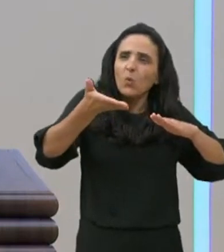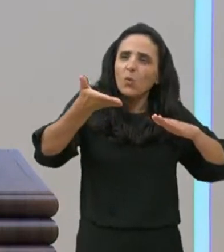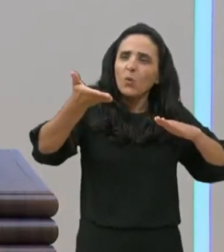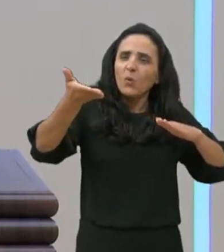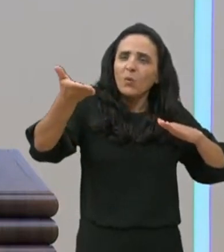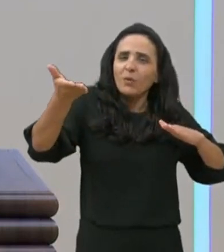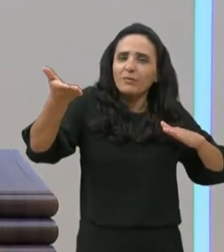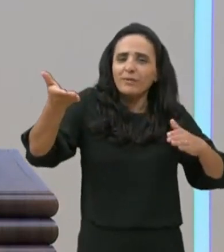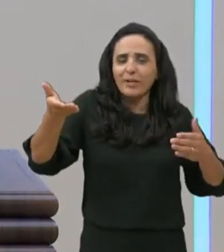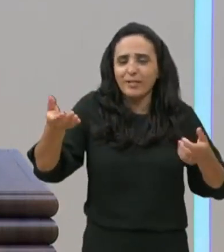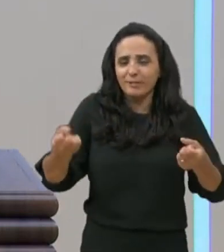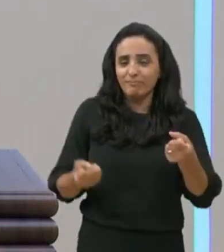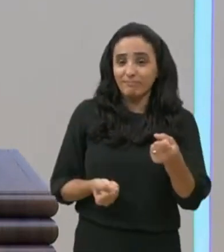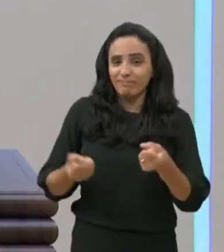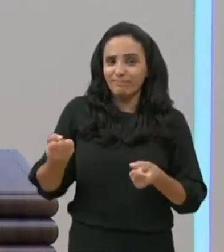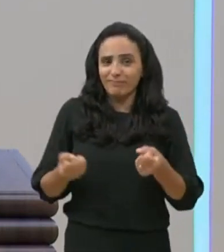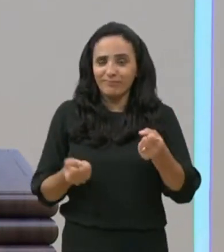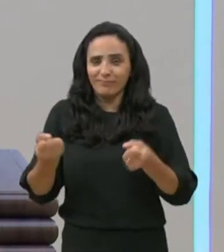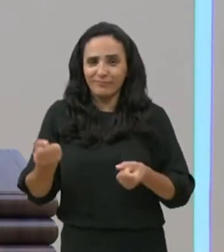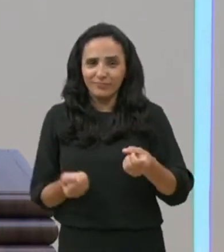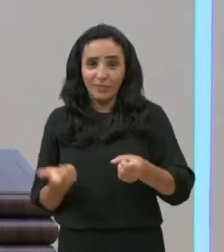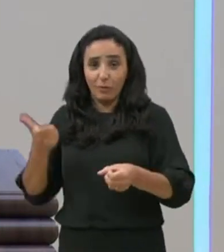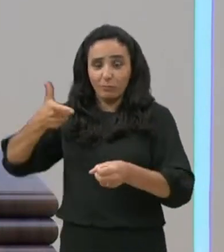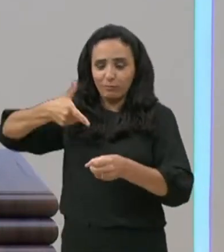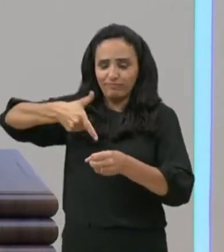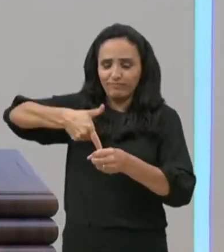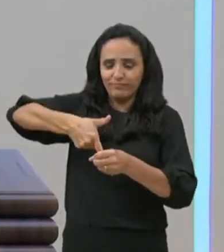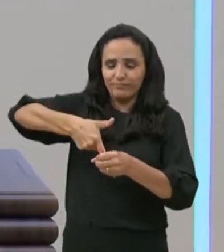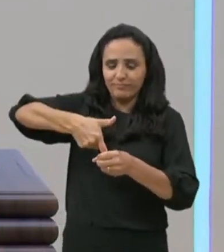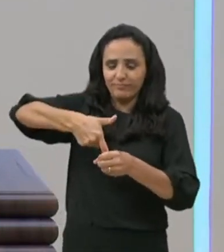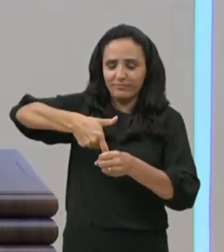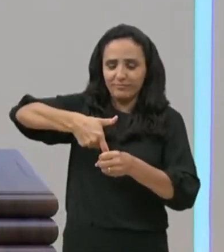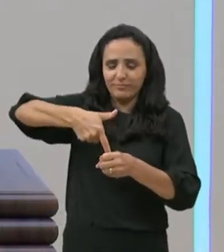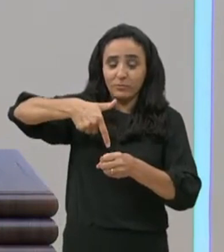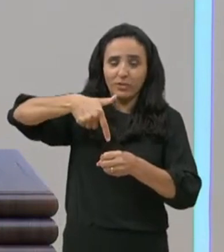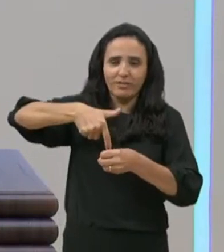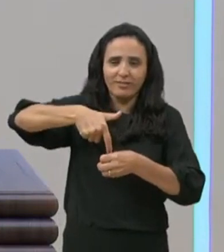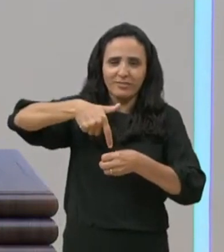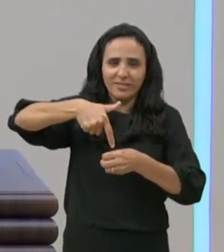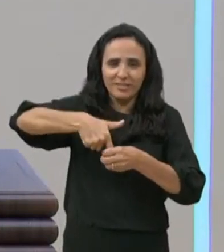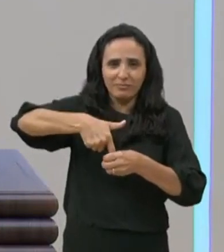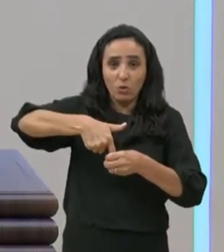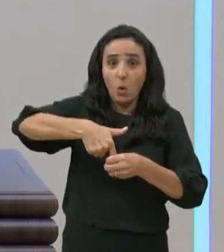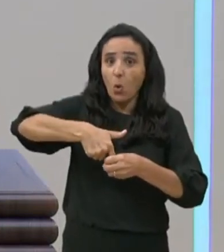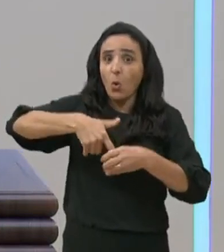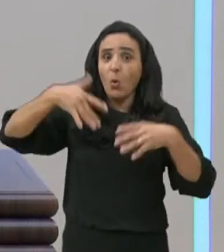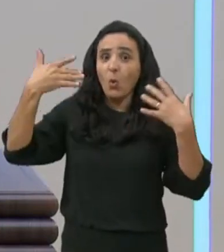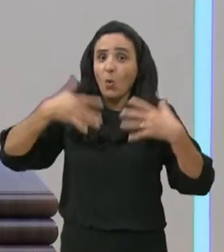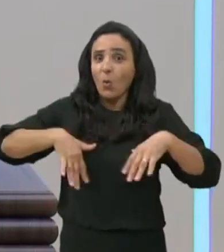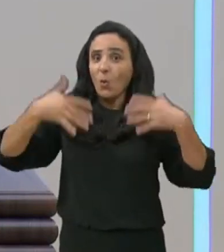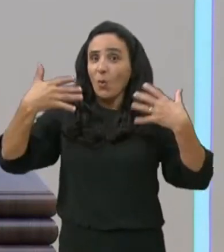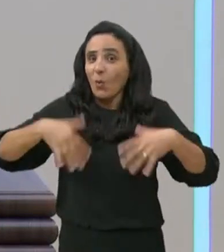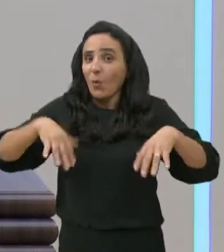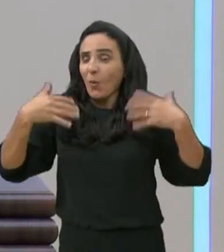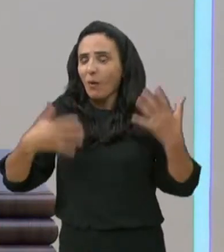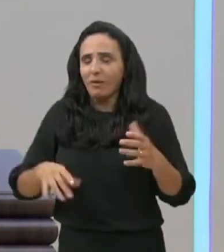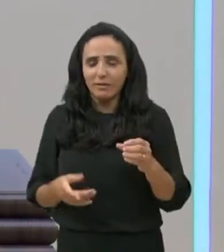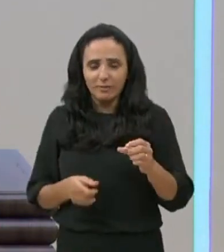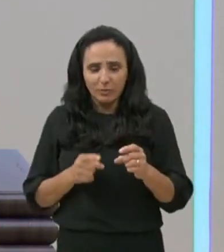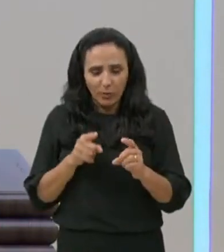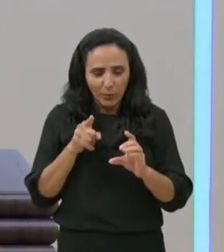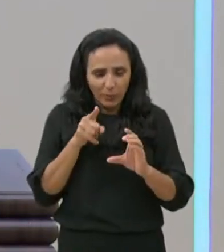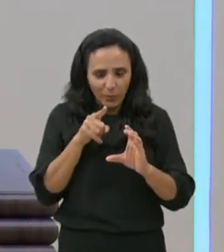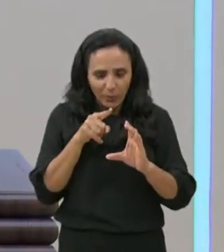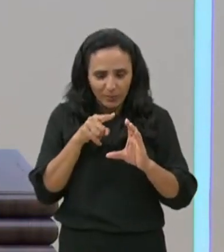tanque de combustível, do nosso veículo, e vamos seguindo viagem, e a gente vai sempre, olho, no